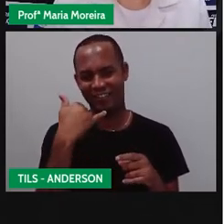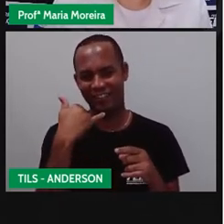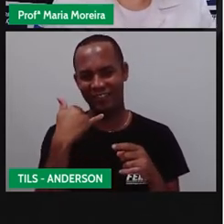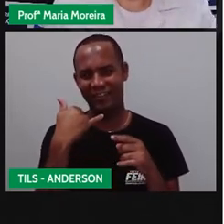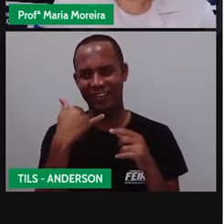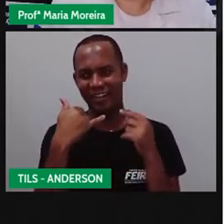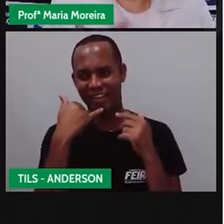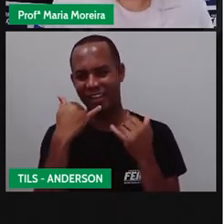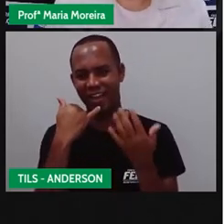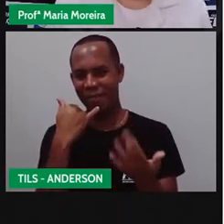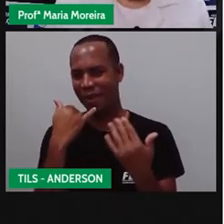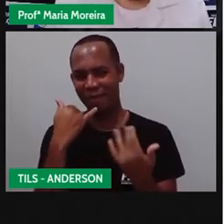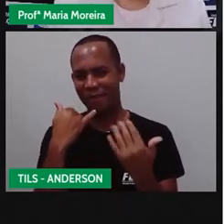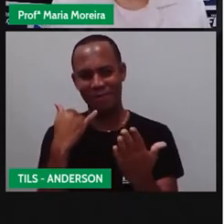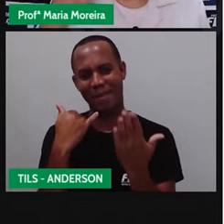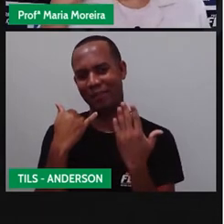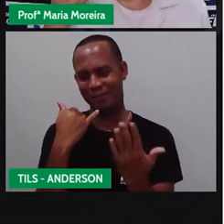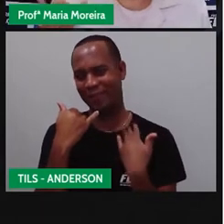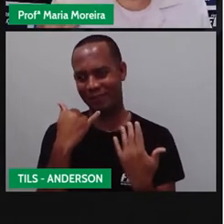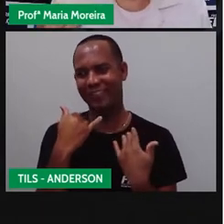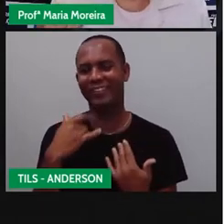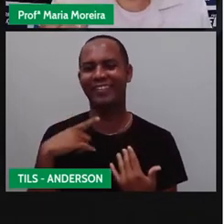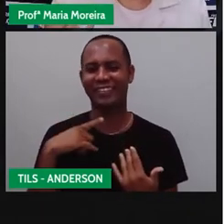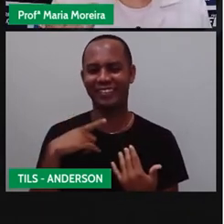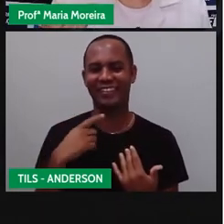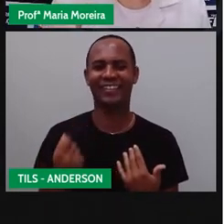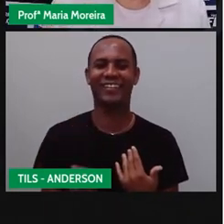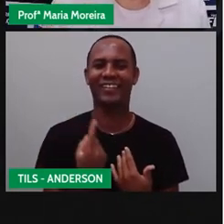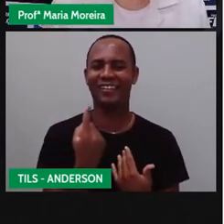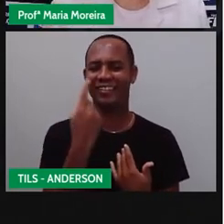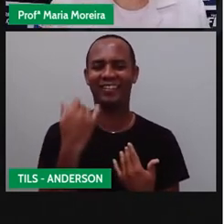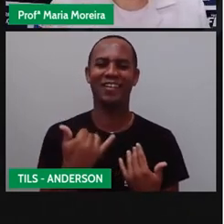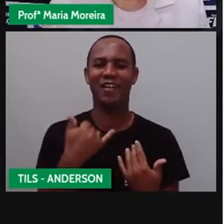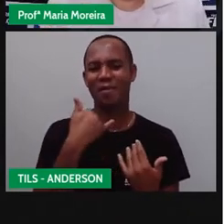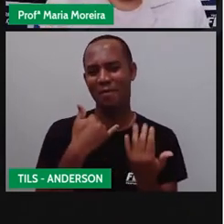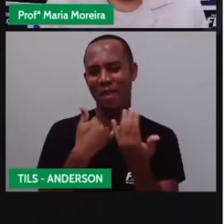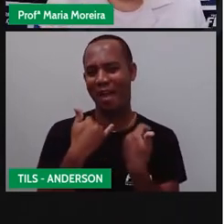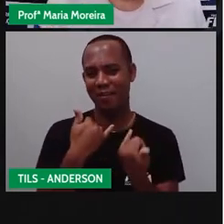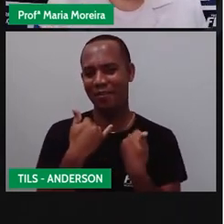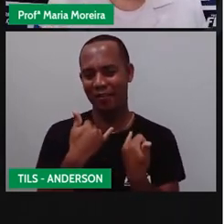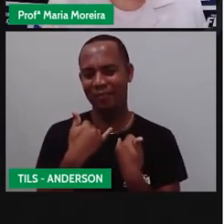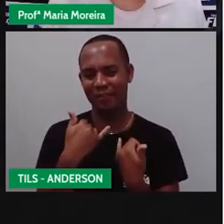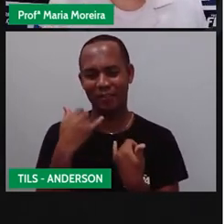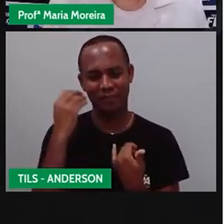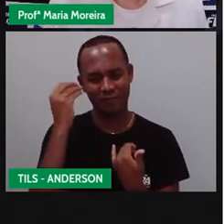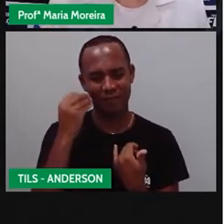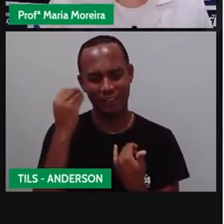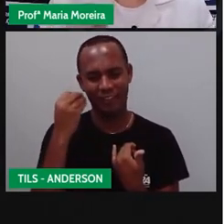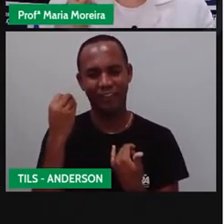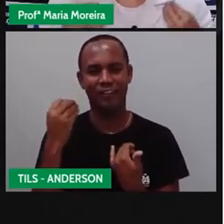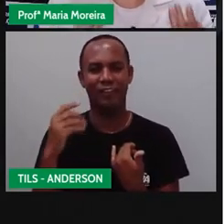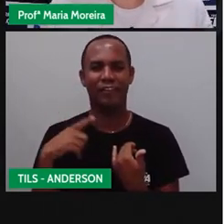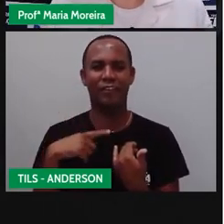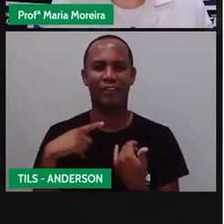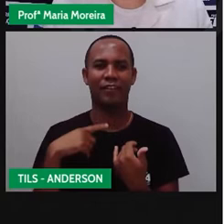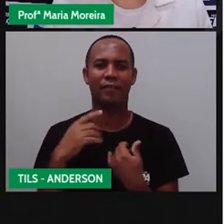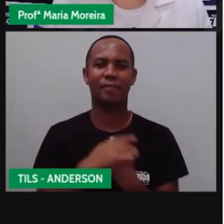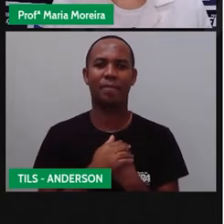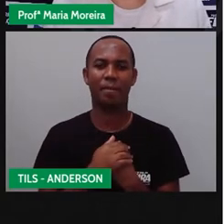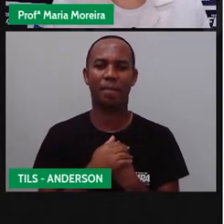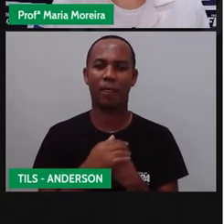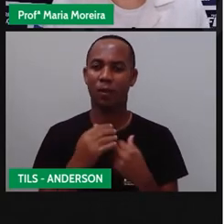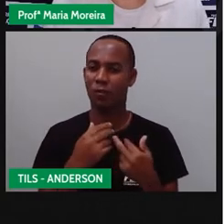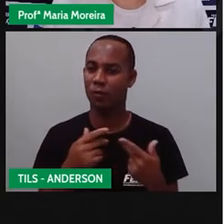né? E aprender, olha, é importante, gente, telefone pra pedir ajuda. Ah, a experiência que é Anderson. A gente já tem alguma